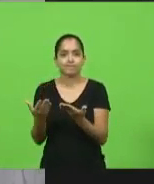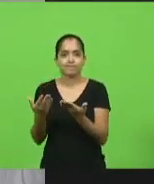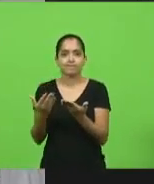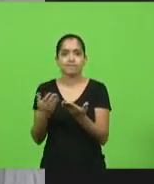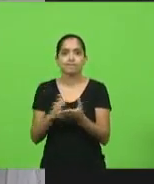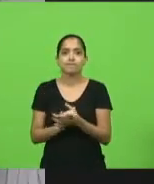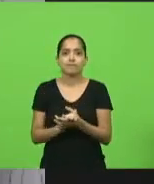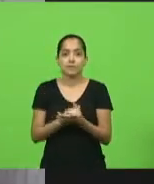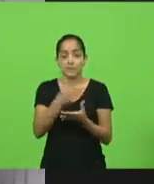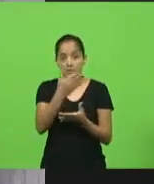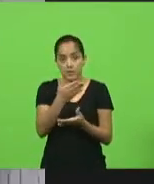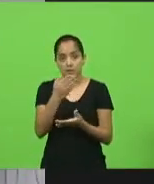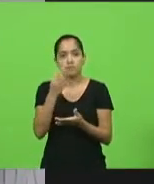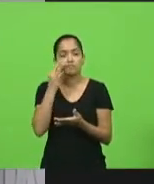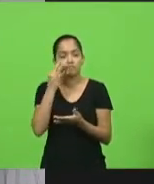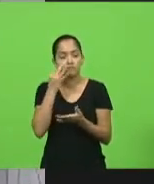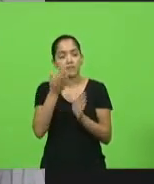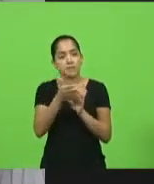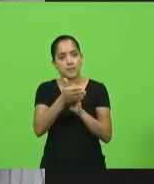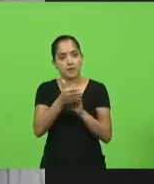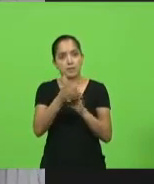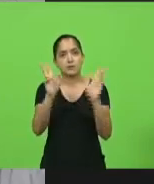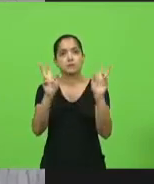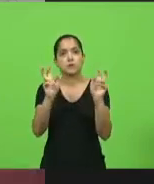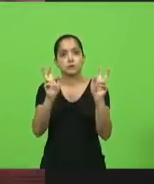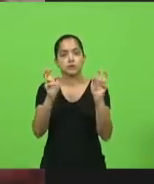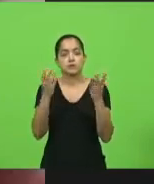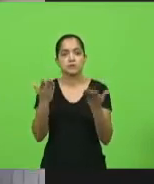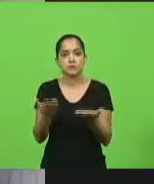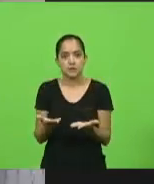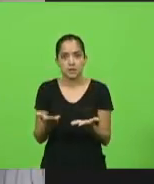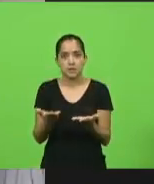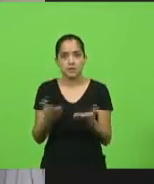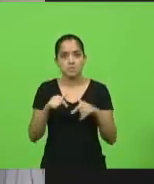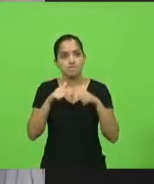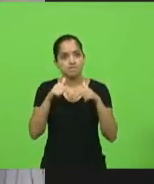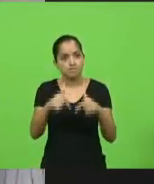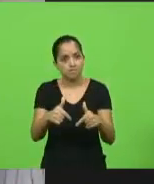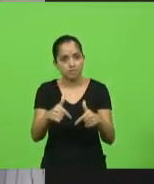Então, viu, Fernando, parabéns pela tua posição.